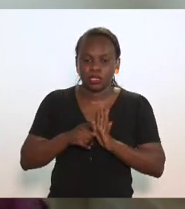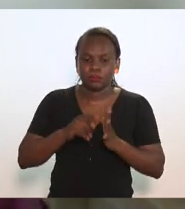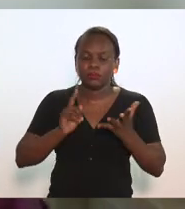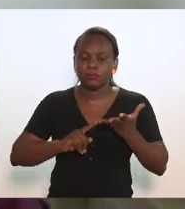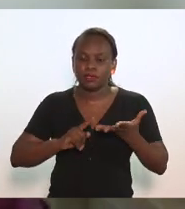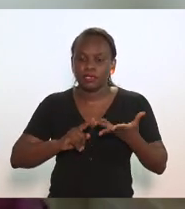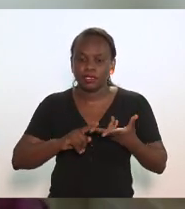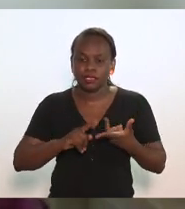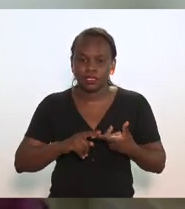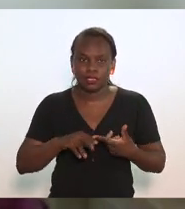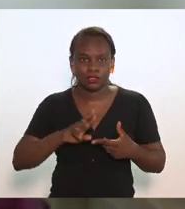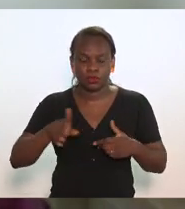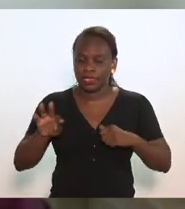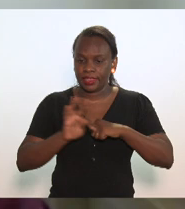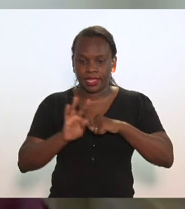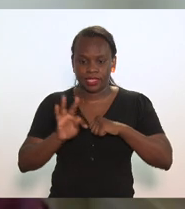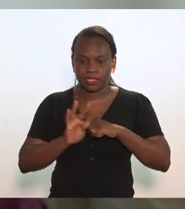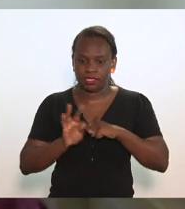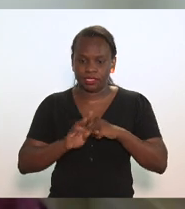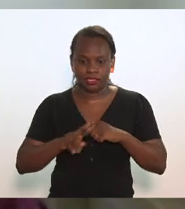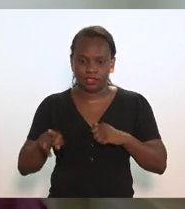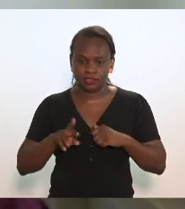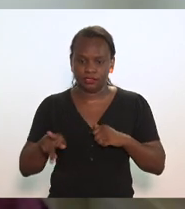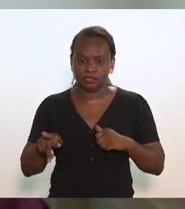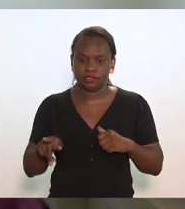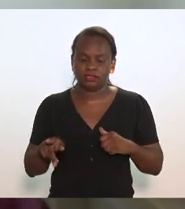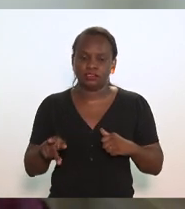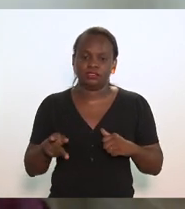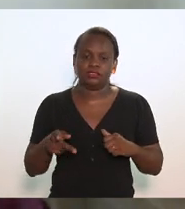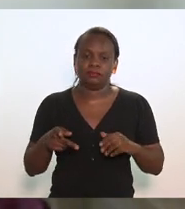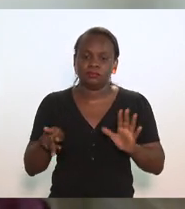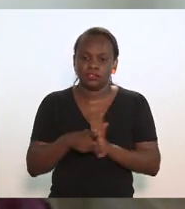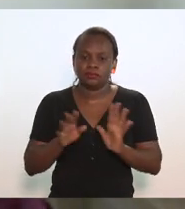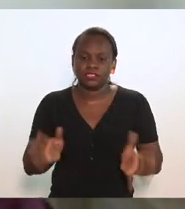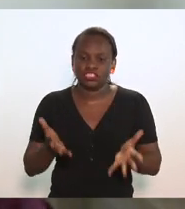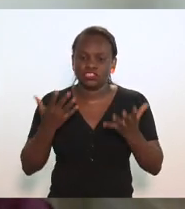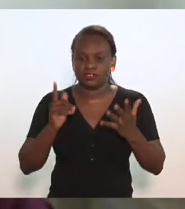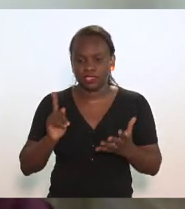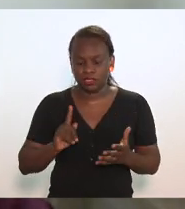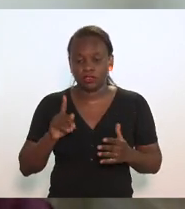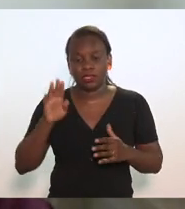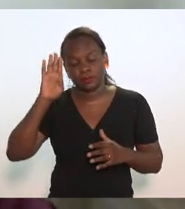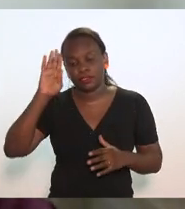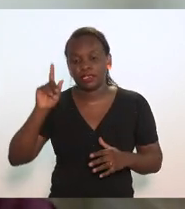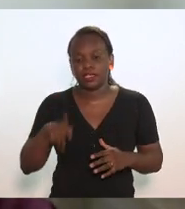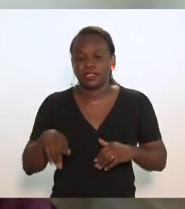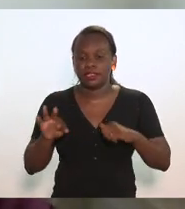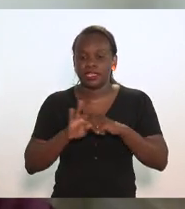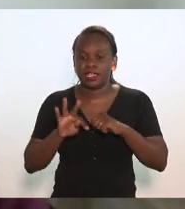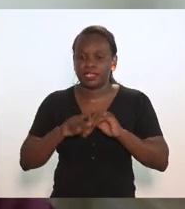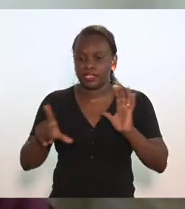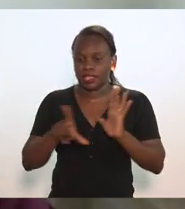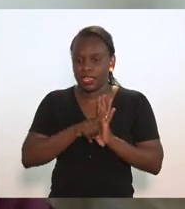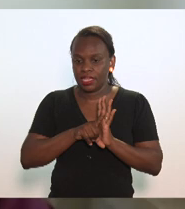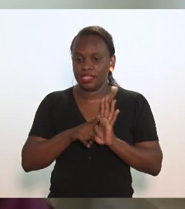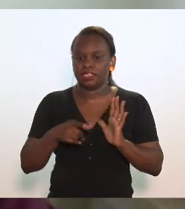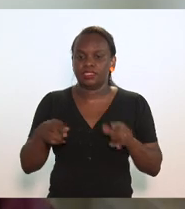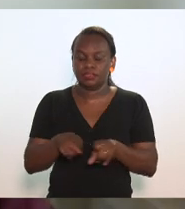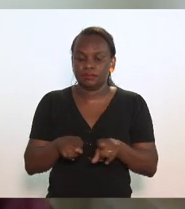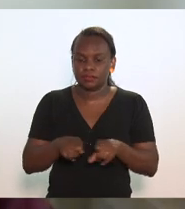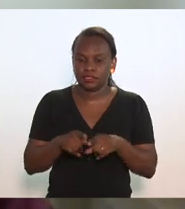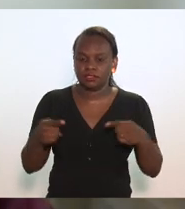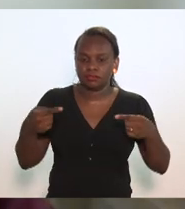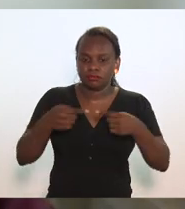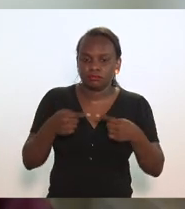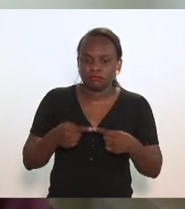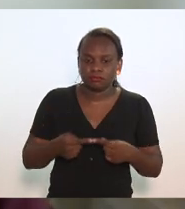técnica de incentivo, é mais de técnica legislativa e da relação